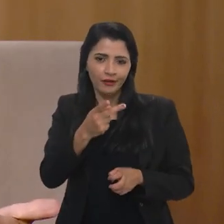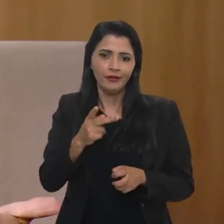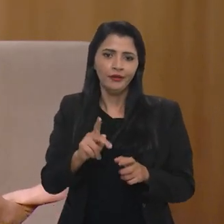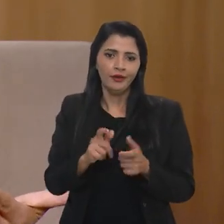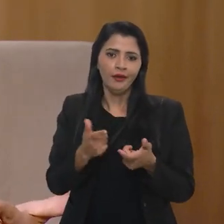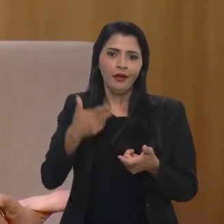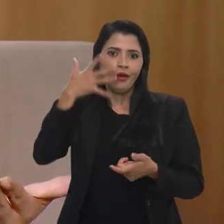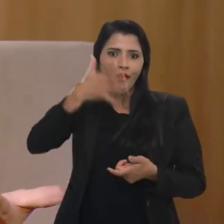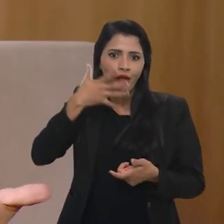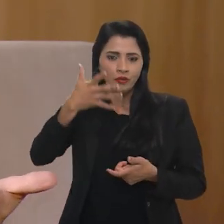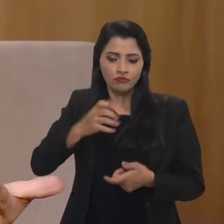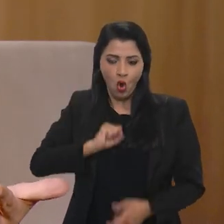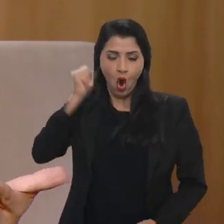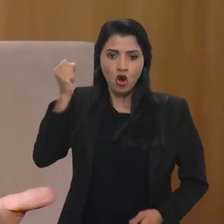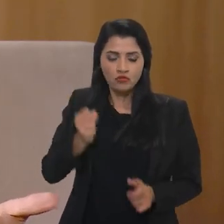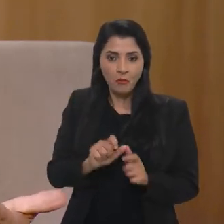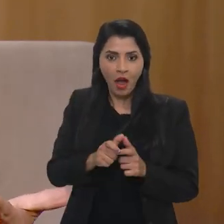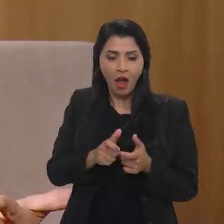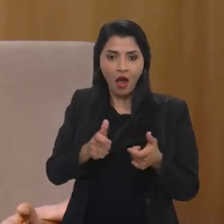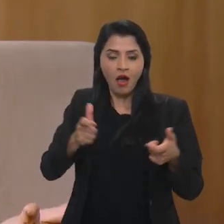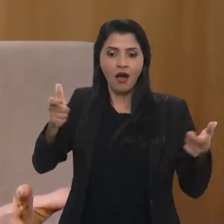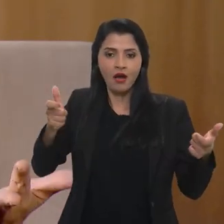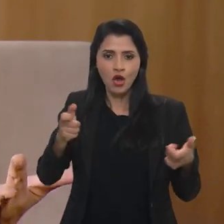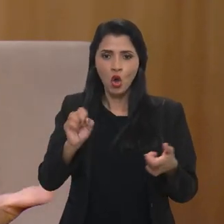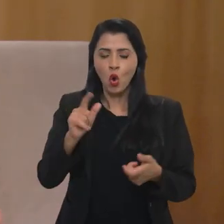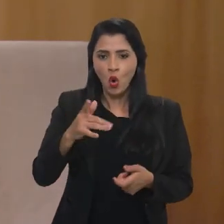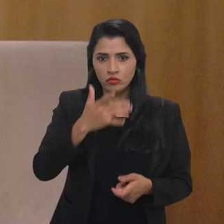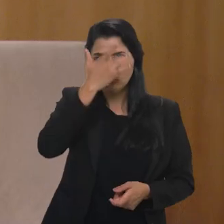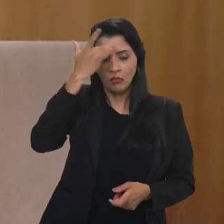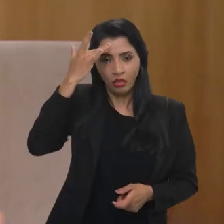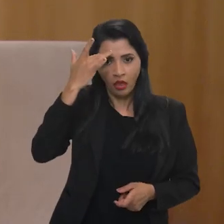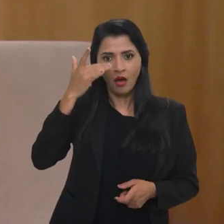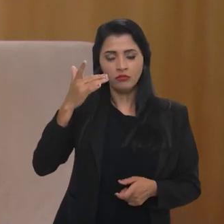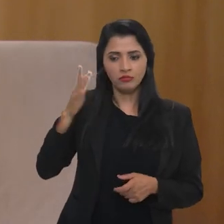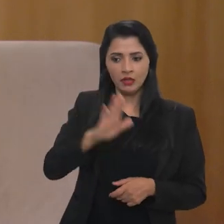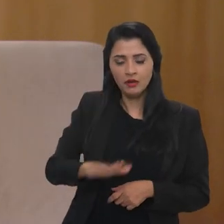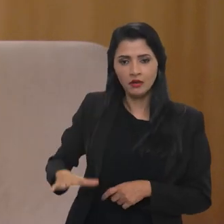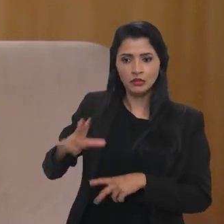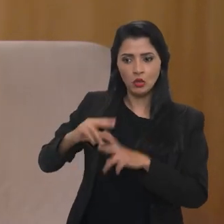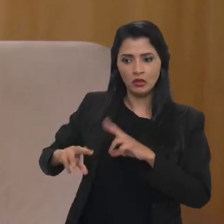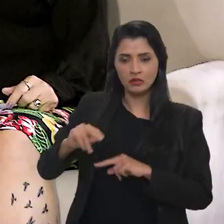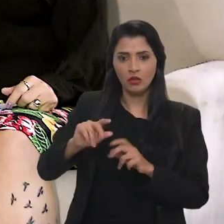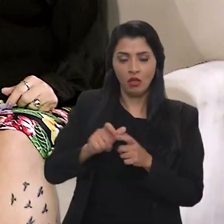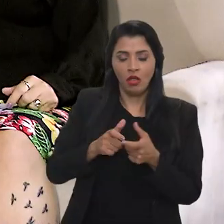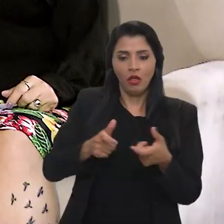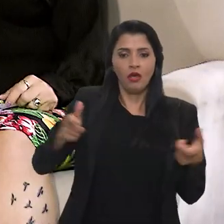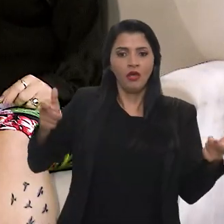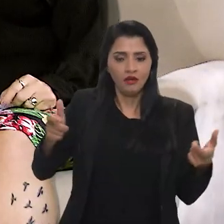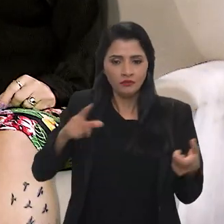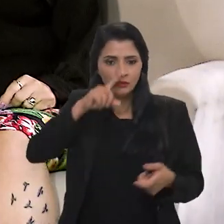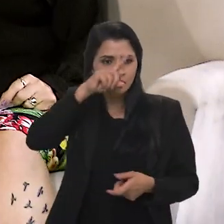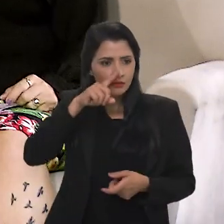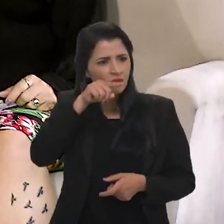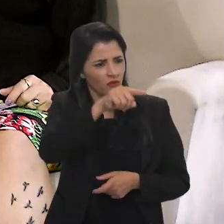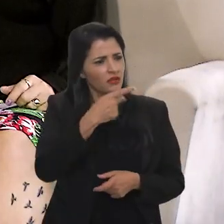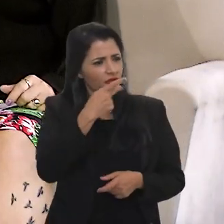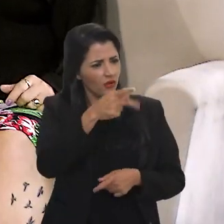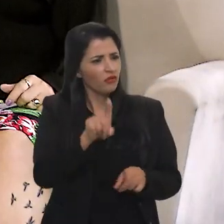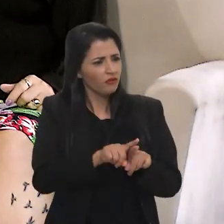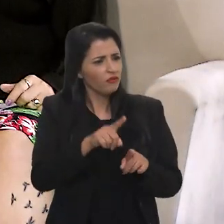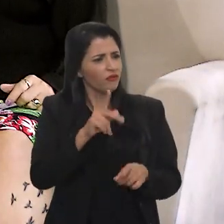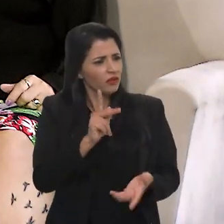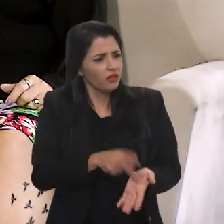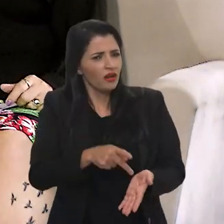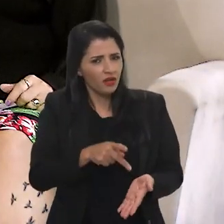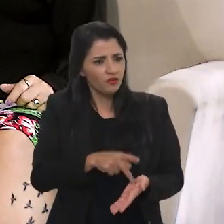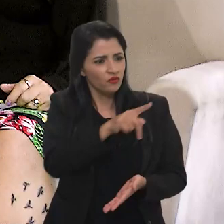aumentar o discurso de ódio, de aumentar os problemas de saúde mental de crianças e adolescentes, de aumentar os riscos das crianças. loucura, Carol, você comentou mesmo